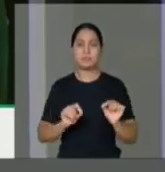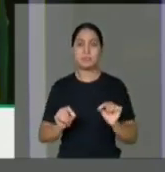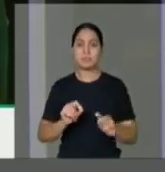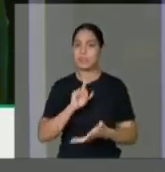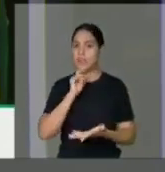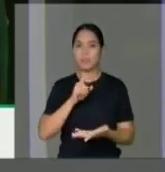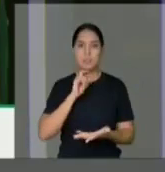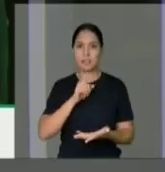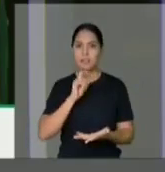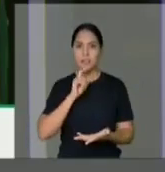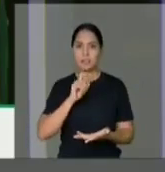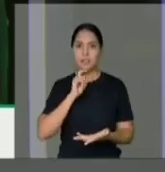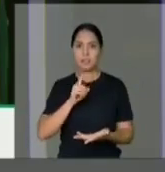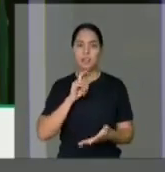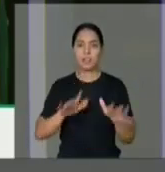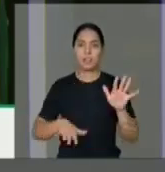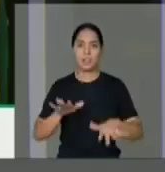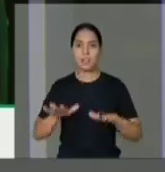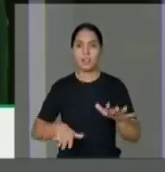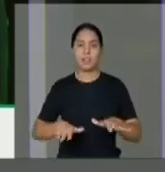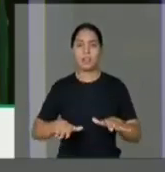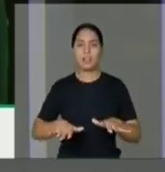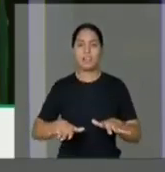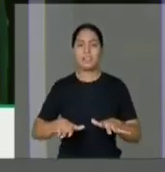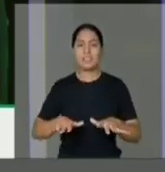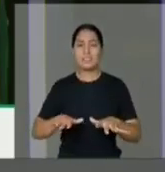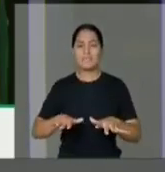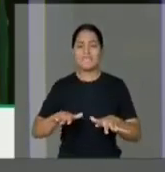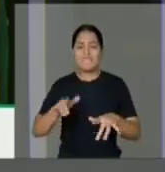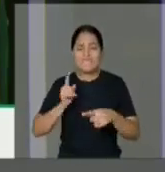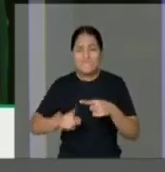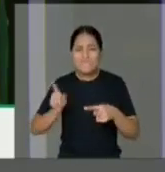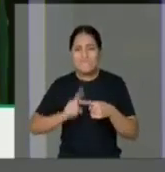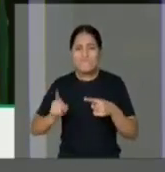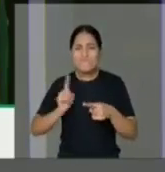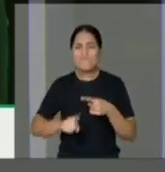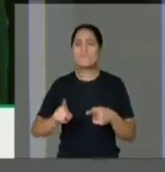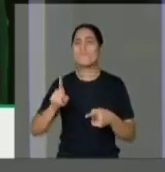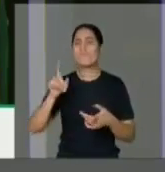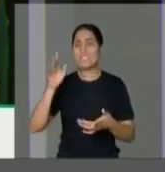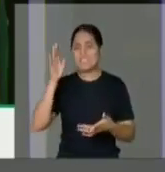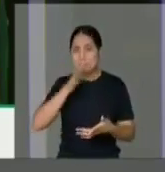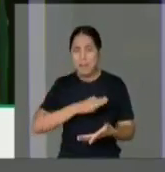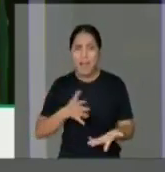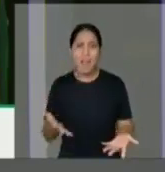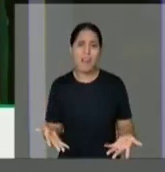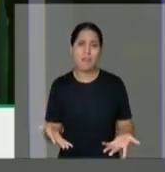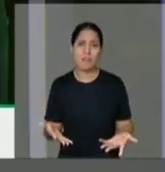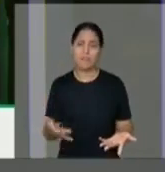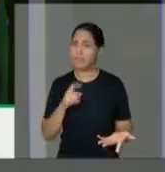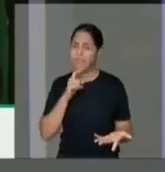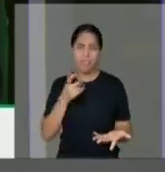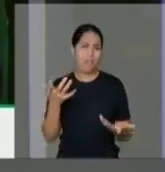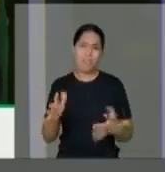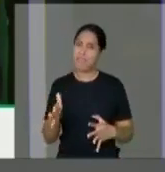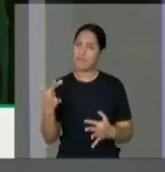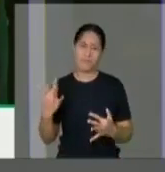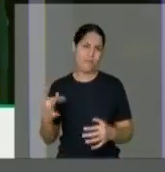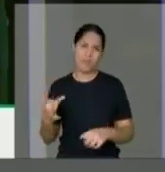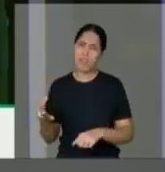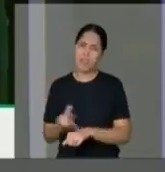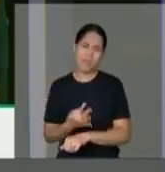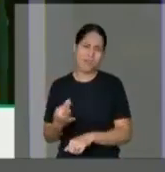ou não ter, sofrer, padecer deste mal. Ninguém. Nós somos seres humanos que queremos viver bem, quer seja